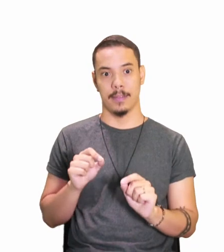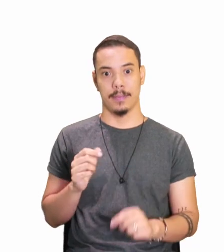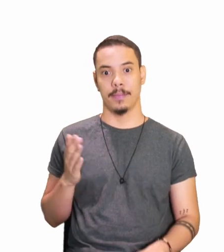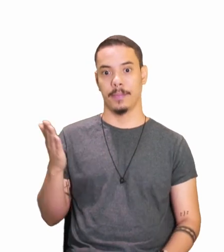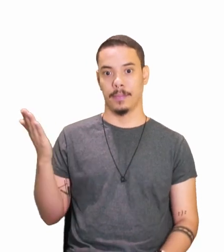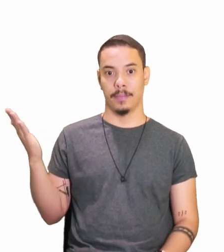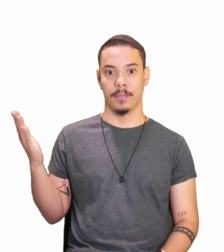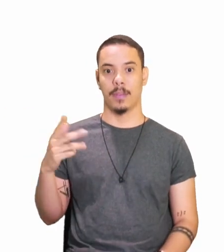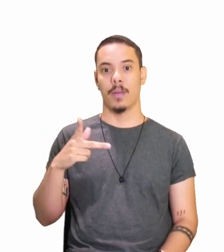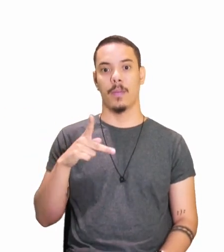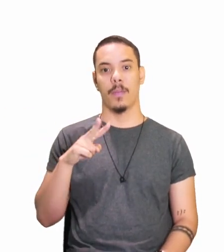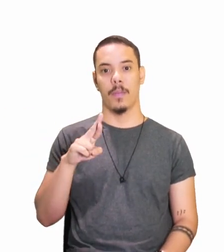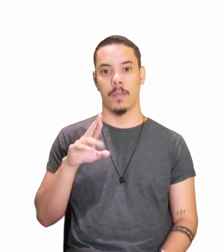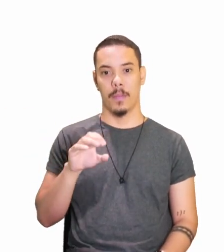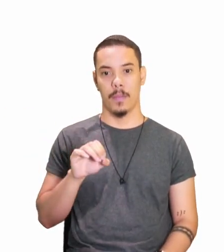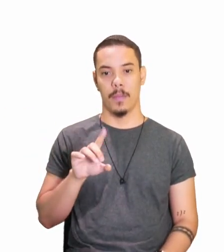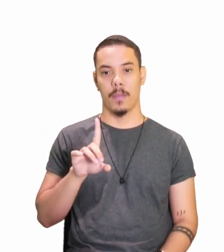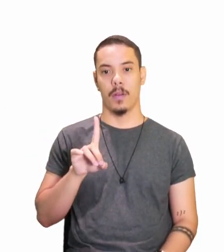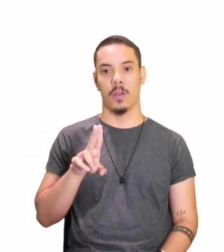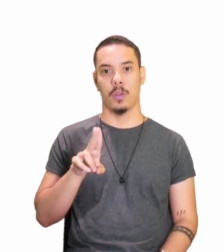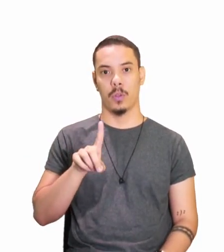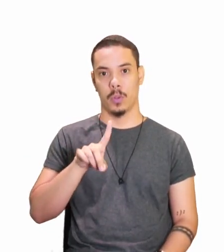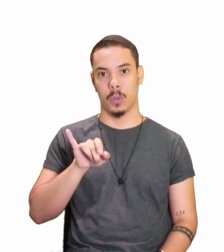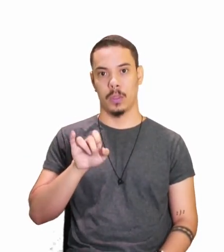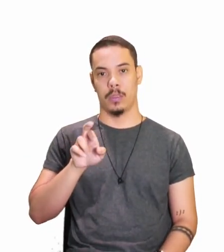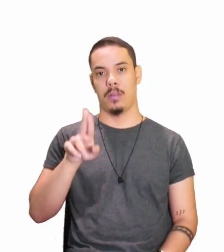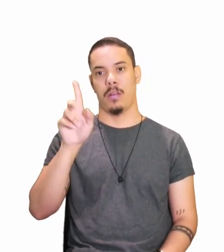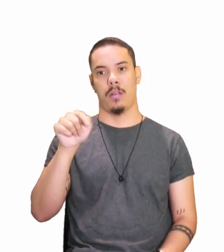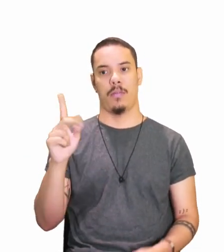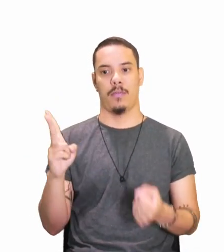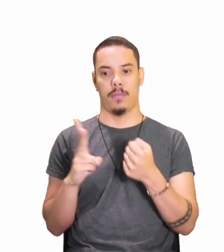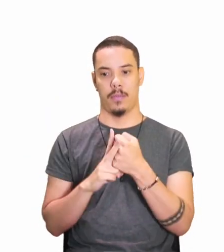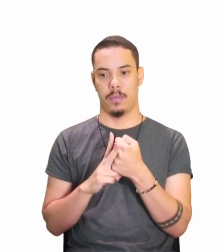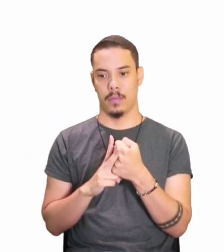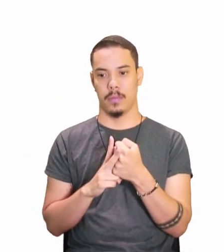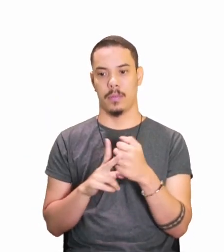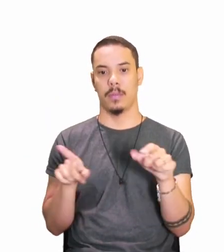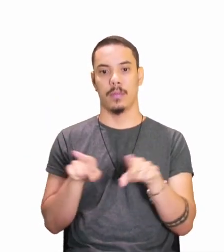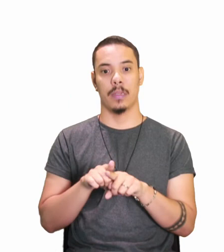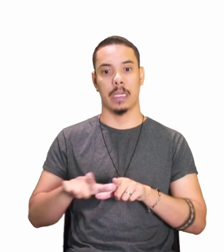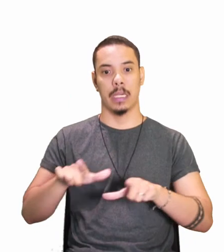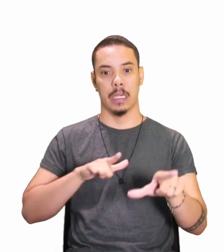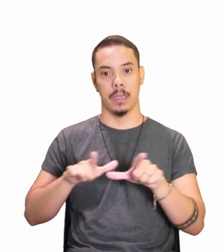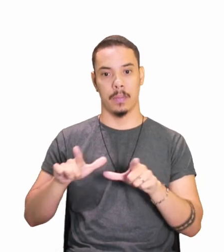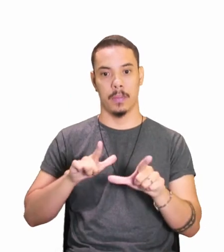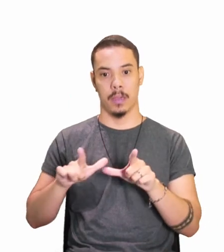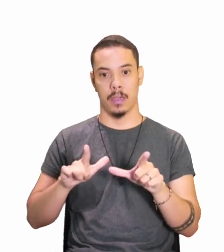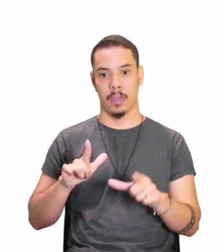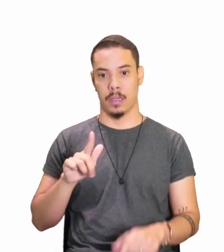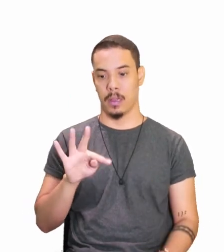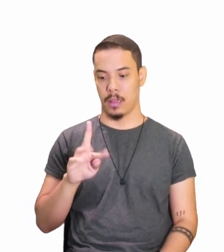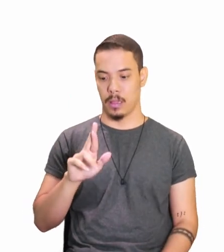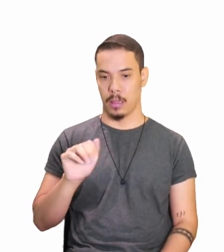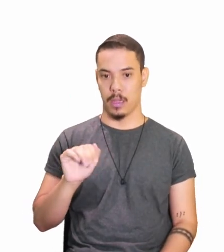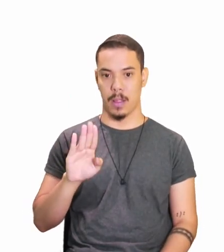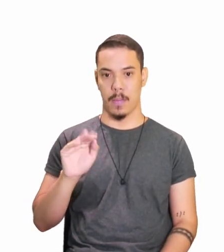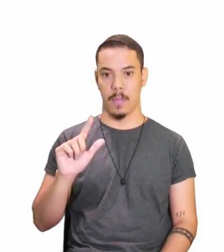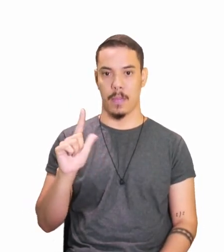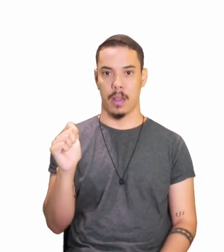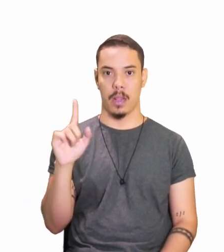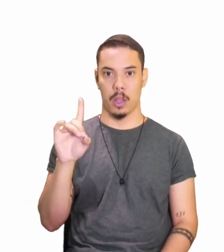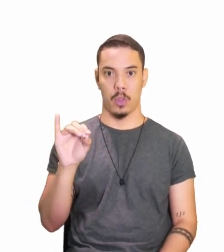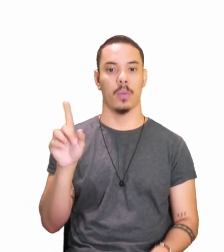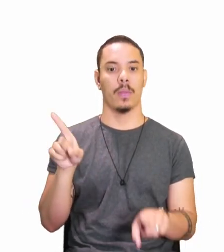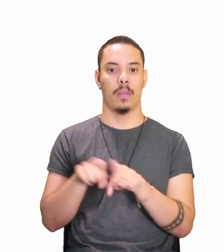produzir, já é o quê? É um verbo, né? Trabalhando gênero, a palavra trabalhando também,